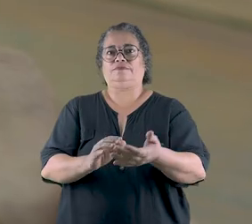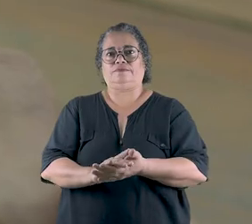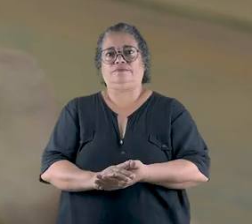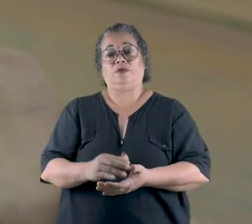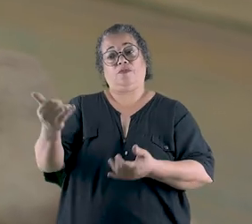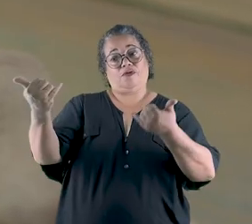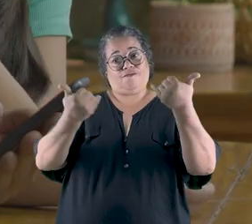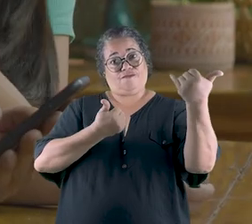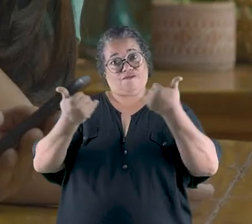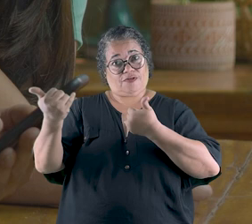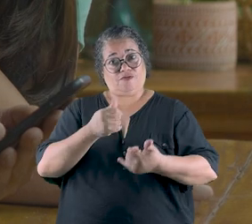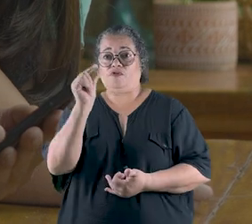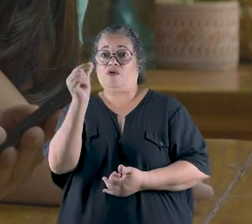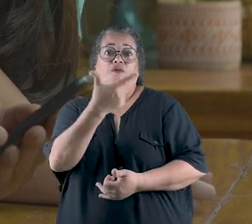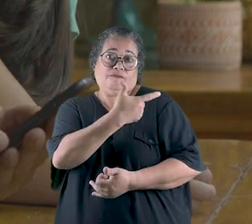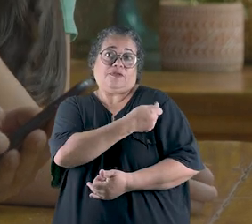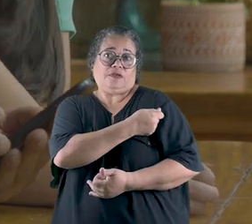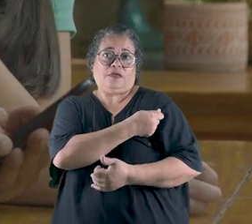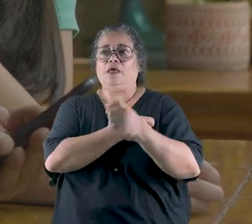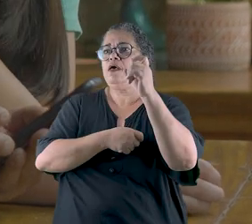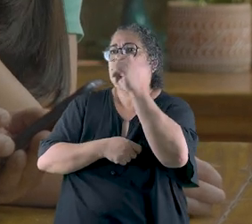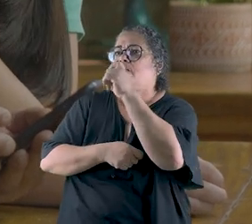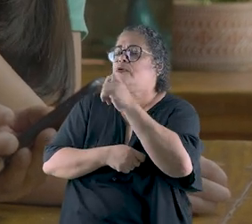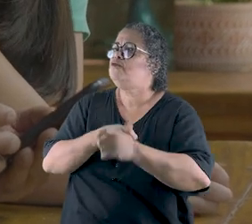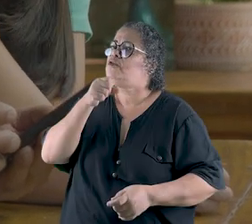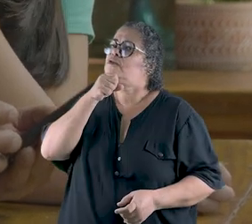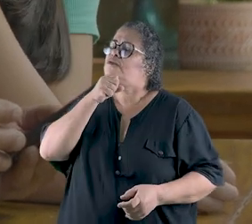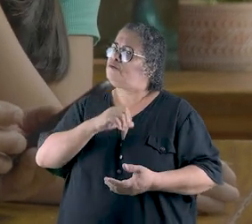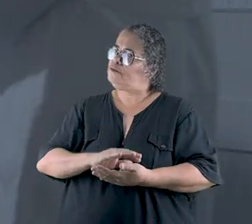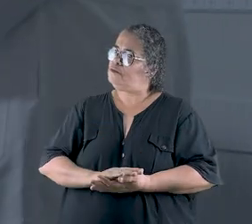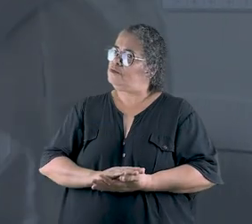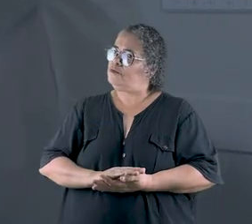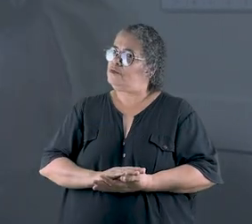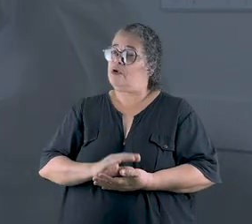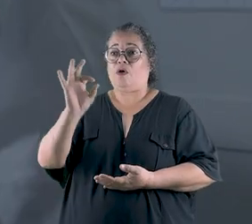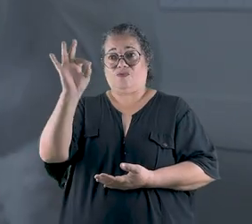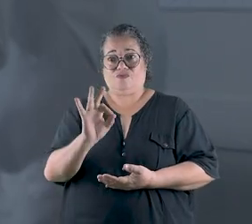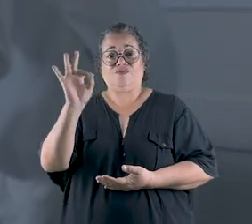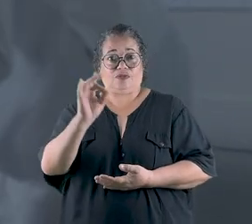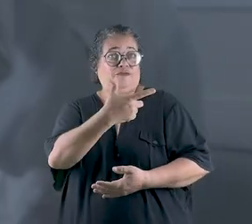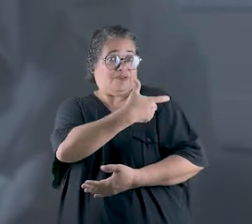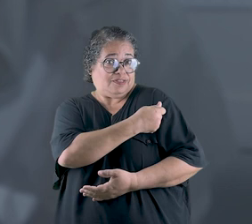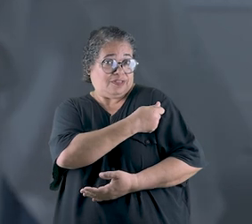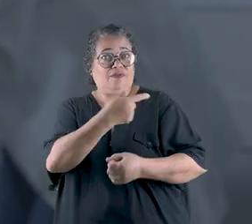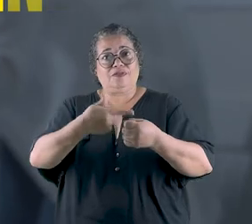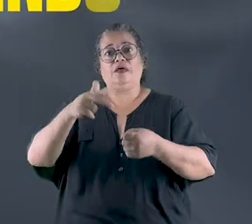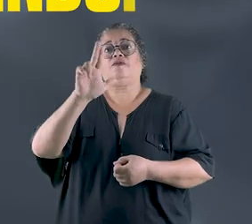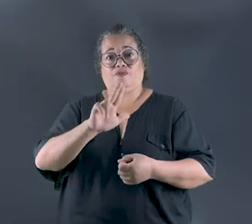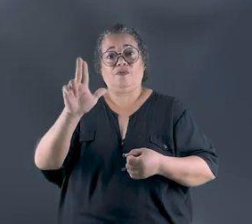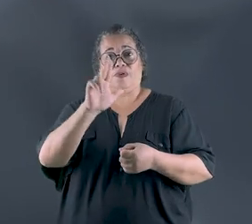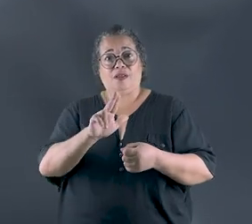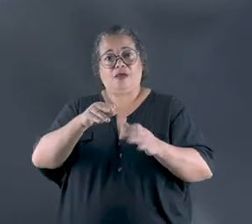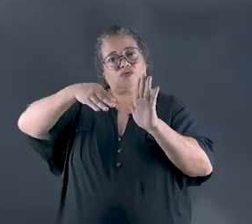Tô falando que vacina é um chip. Não é chip não, vô. Os índices de vacinação em Uberlândia